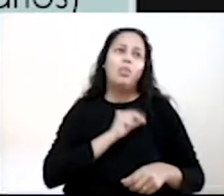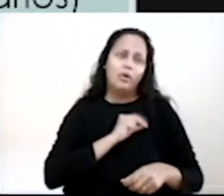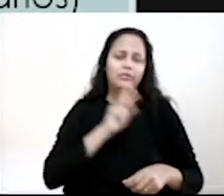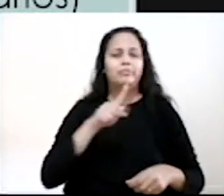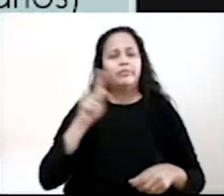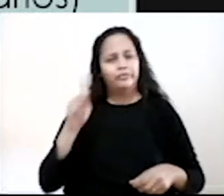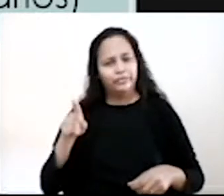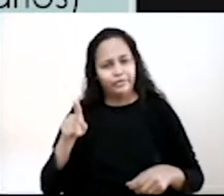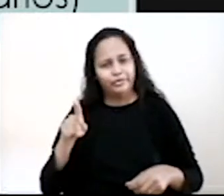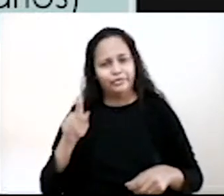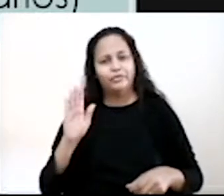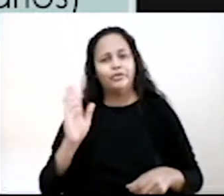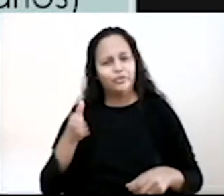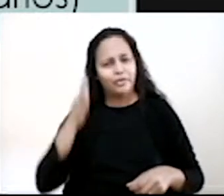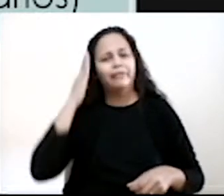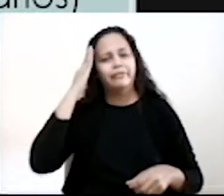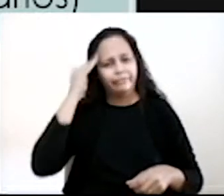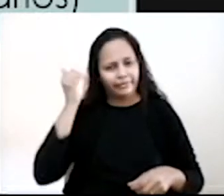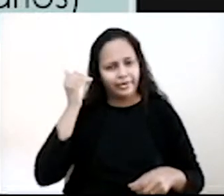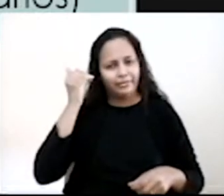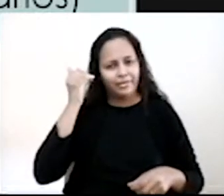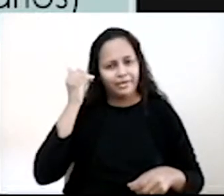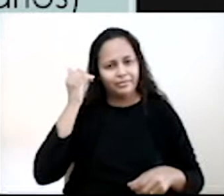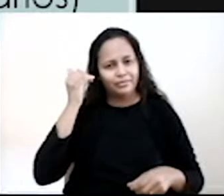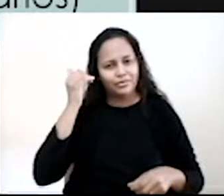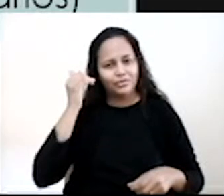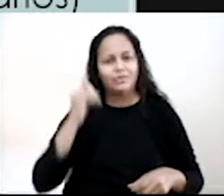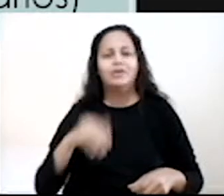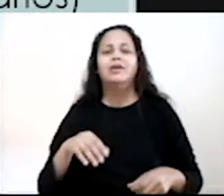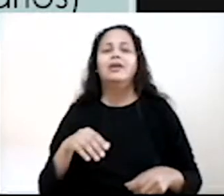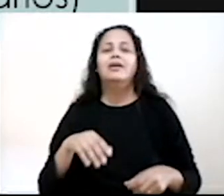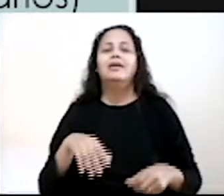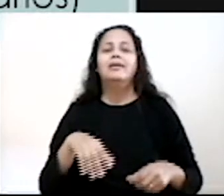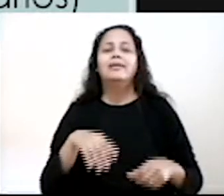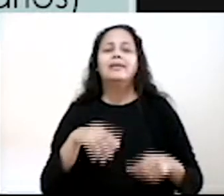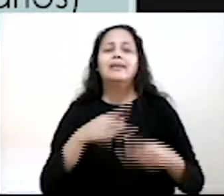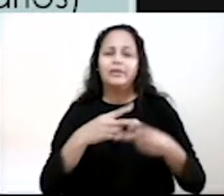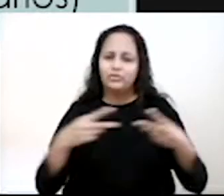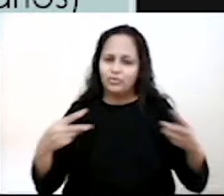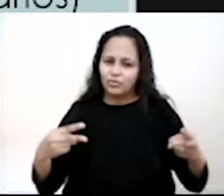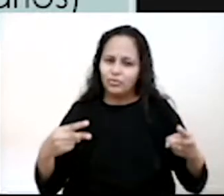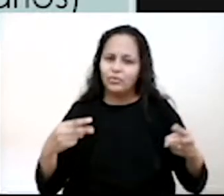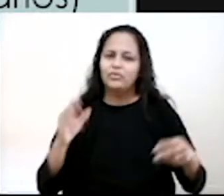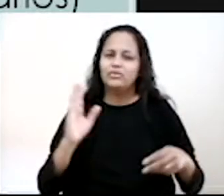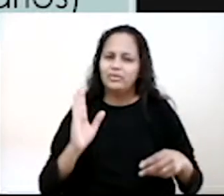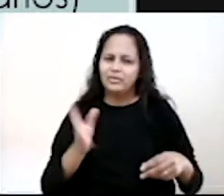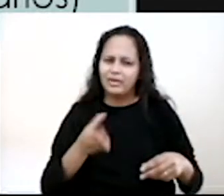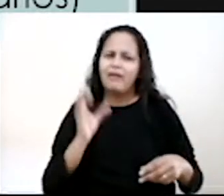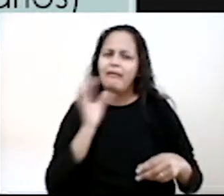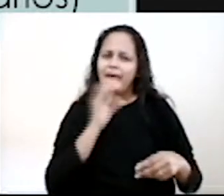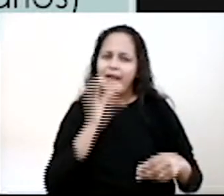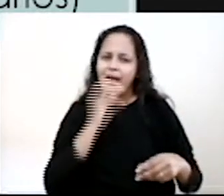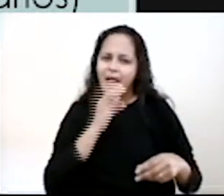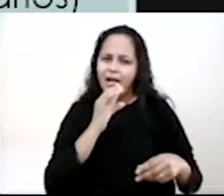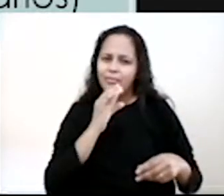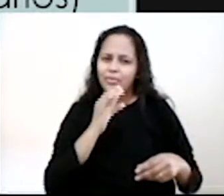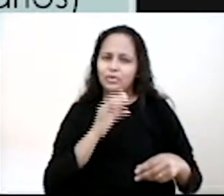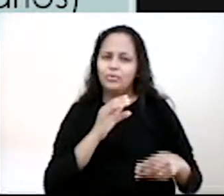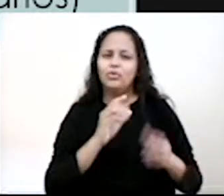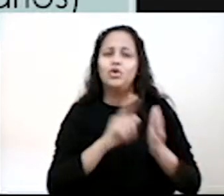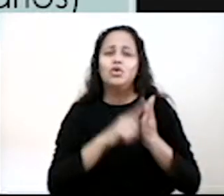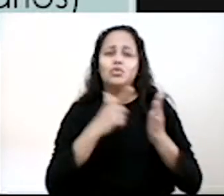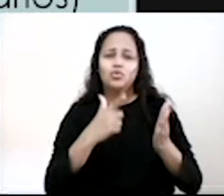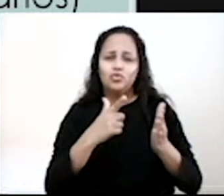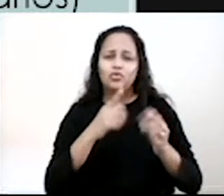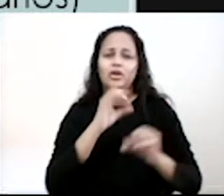dessa. Então, a notícia, ela tem que ser quente. Ela tem que ser, né? Está enquanto os fatos acabaram de ocorrer. Nos jornais online, saem notícias